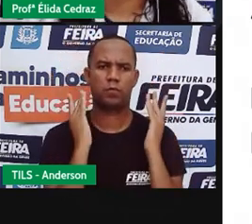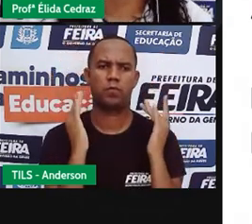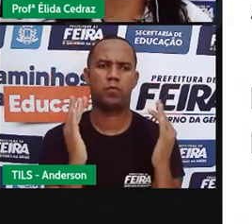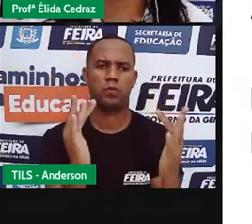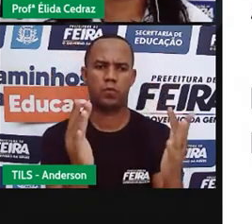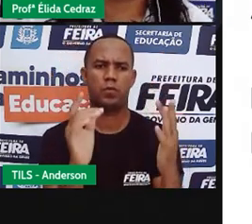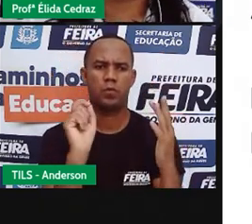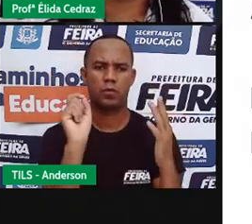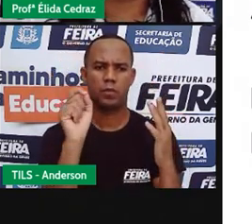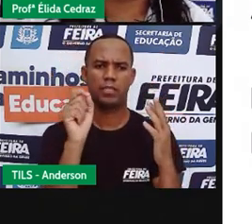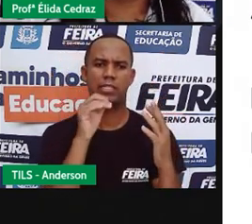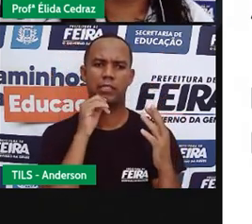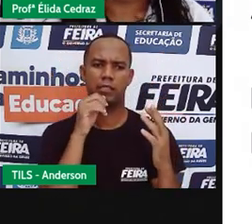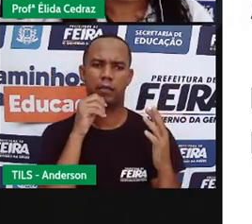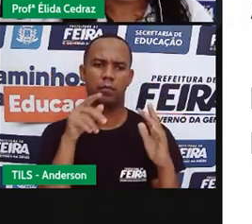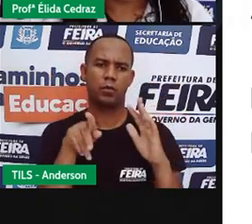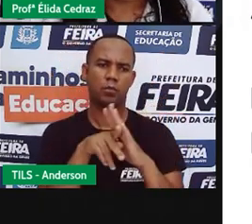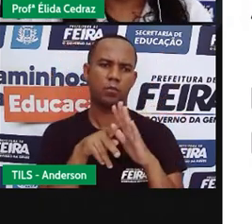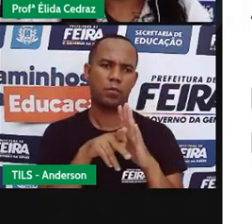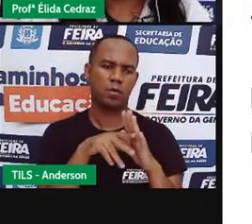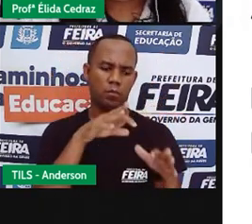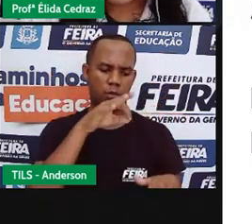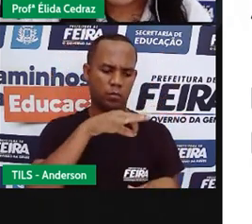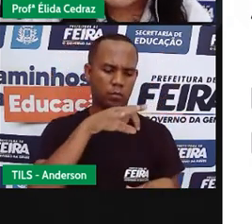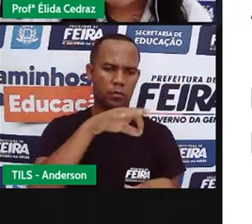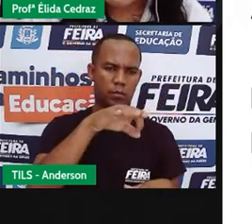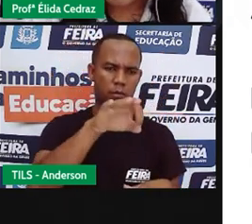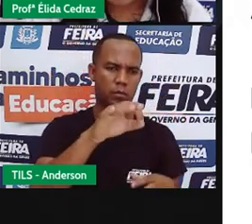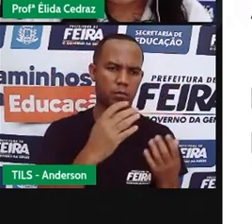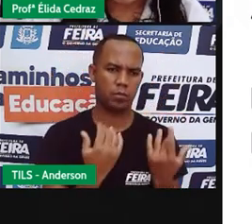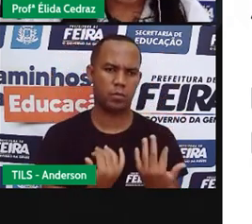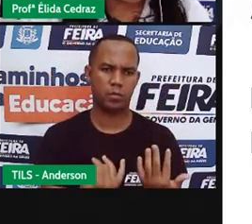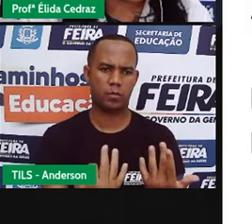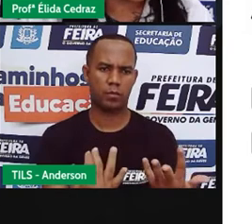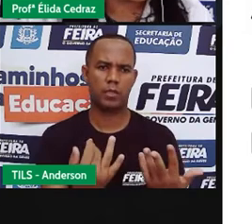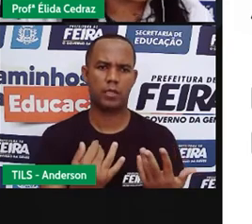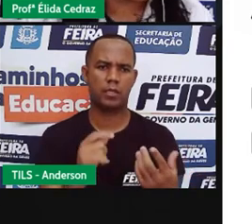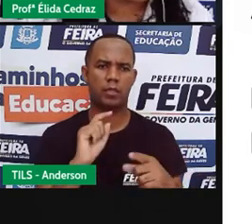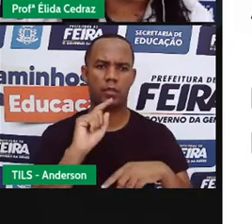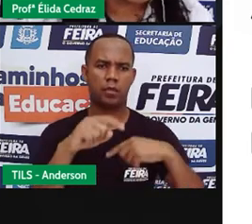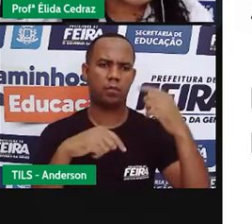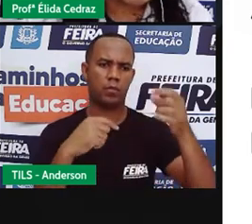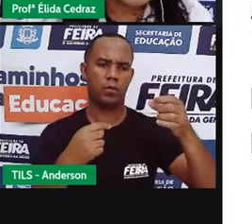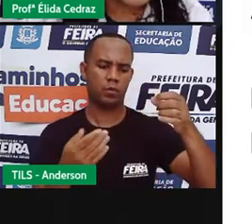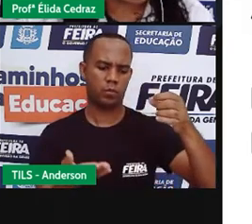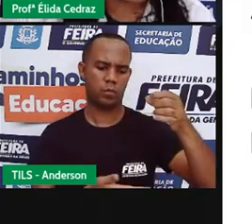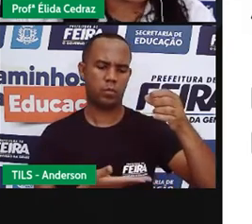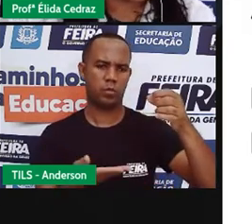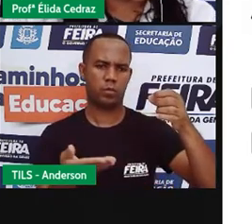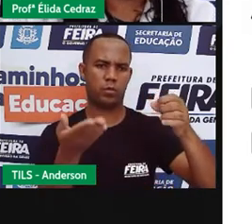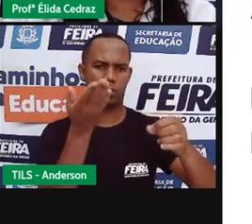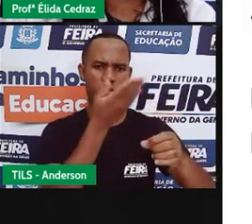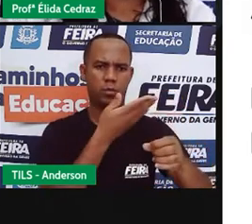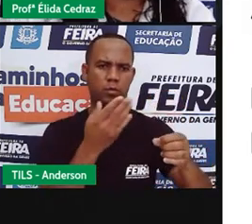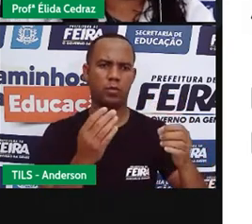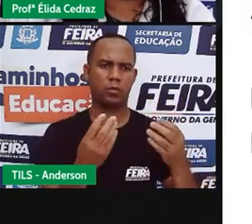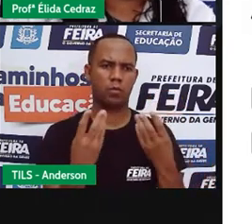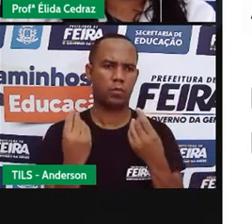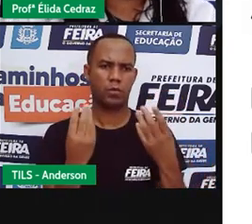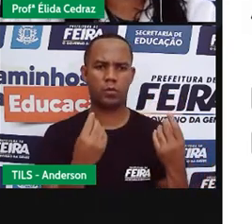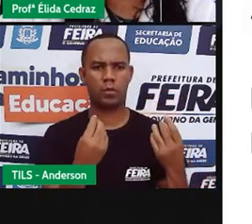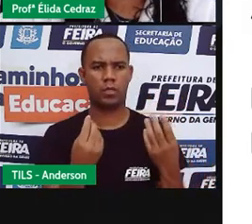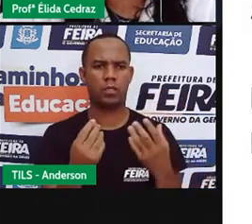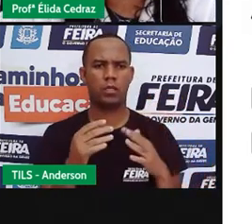elas são plantadas pelo homem em um perímetro específico em uma quantidade